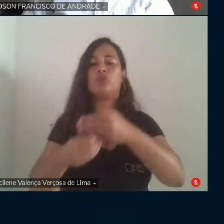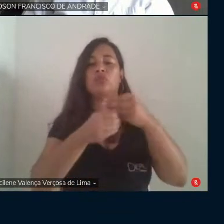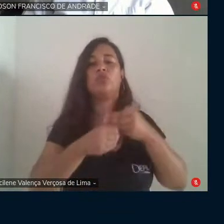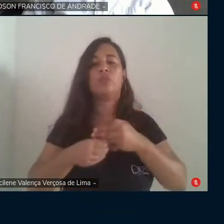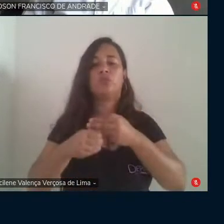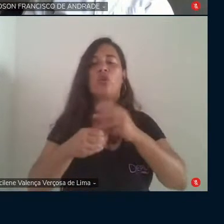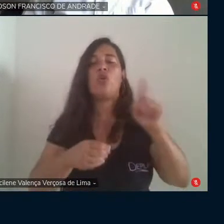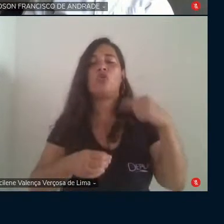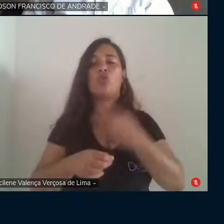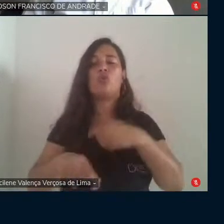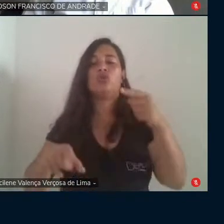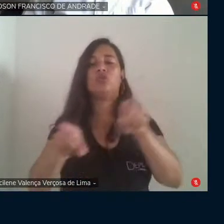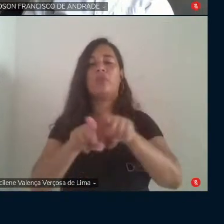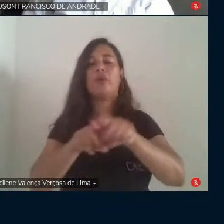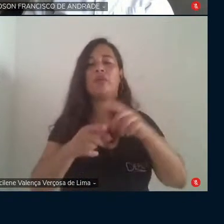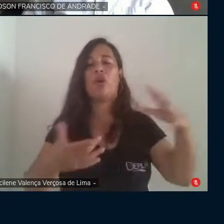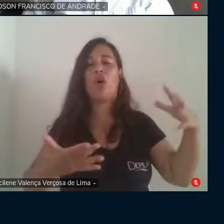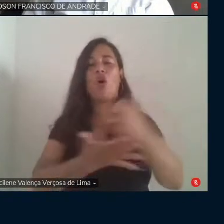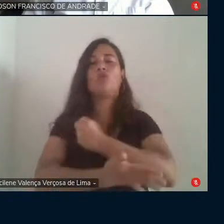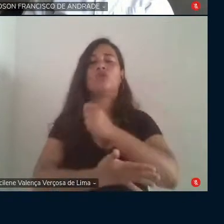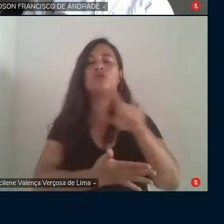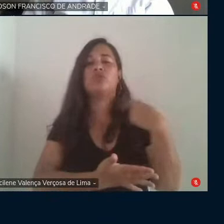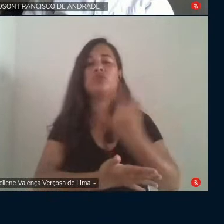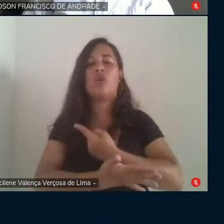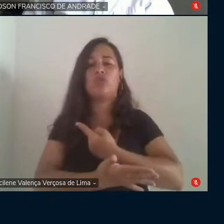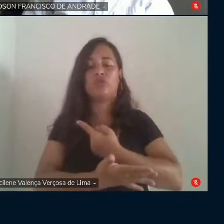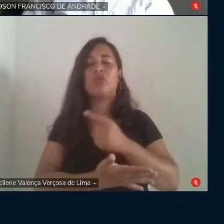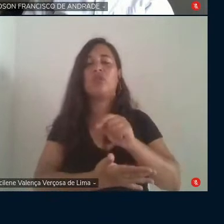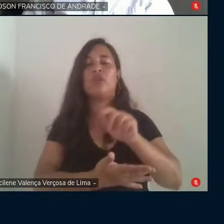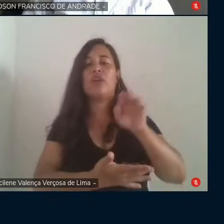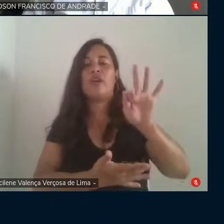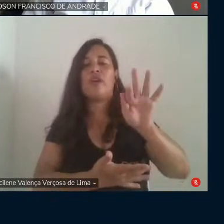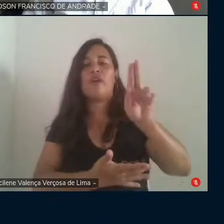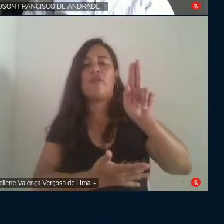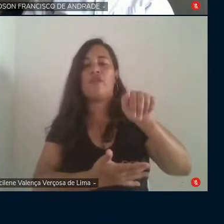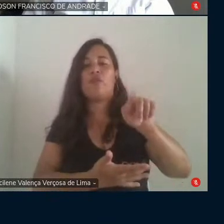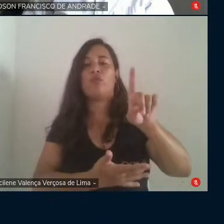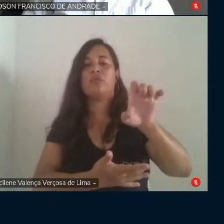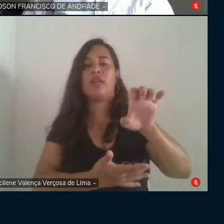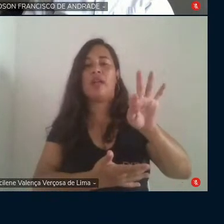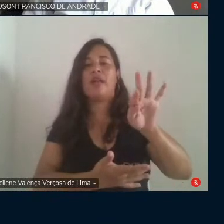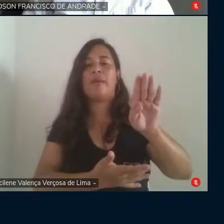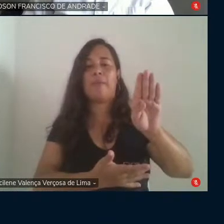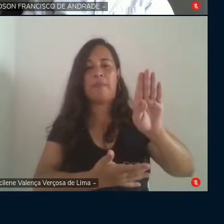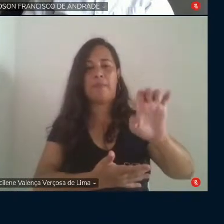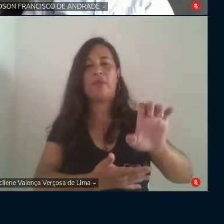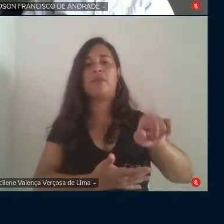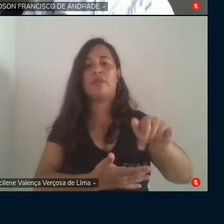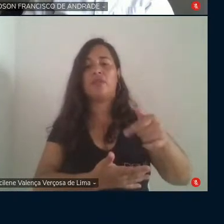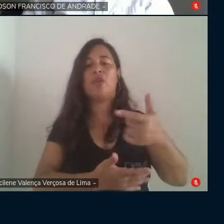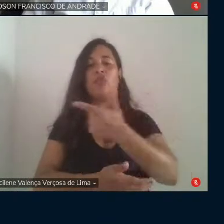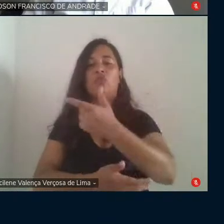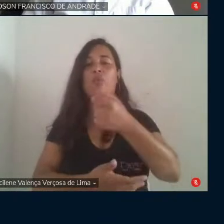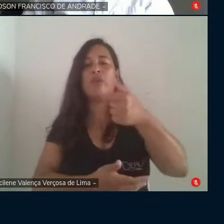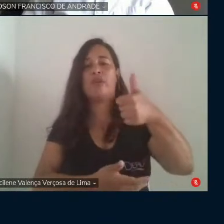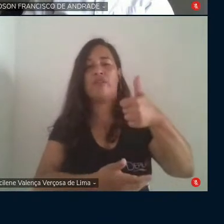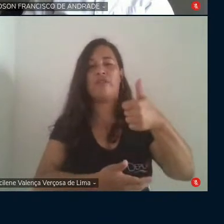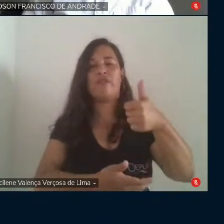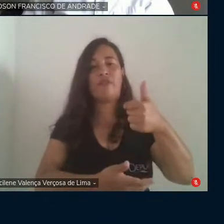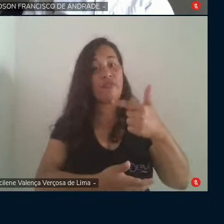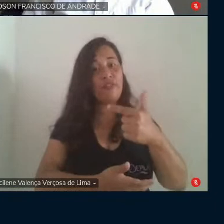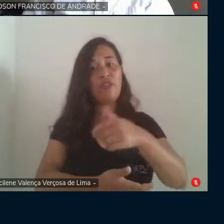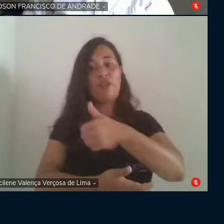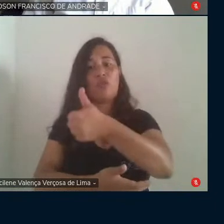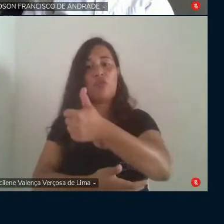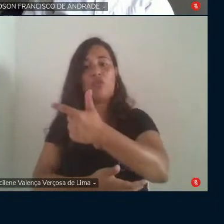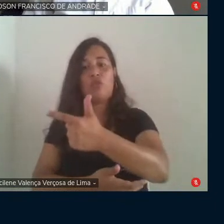com essa conquista que foi nossa do Fundeb permanente em 2020, criando essa perspectiva esperançosa com